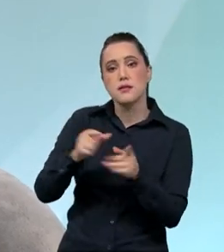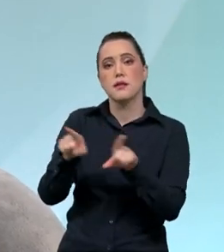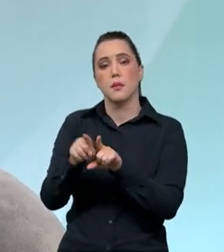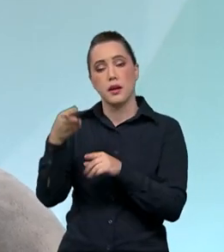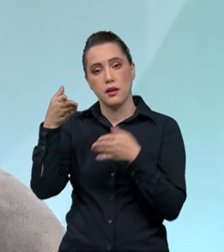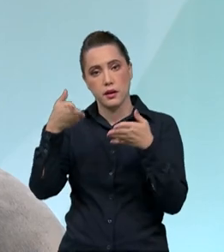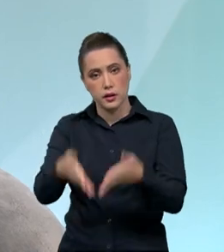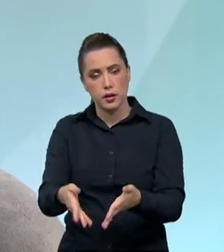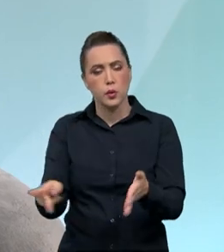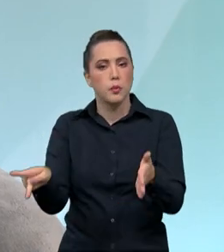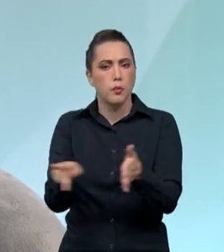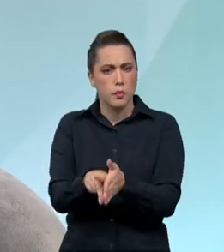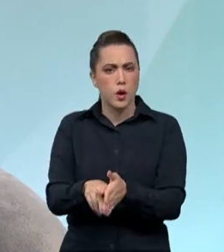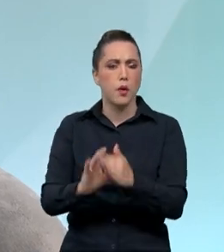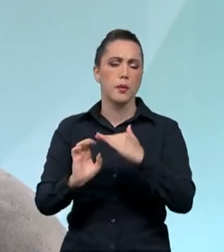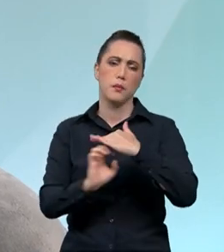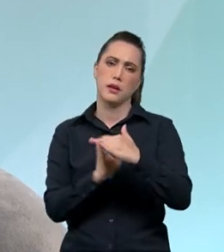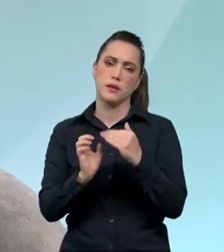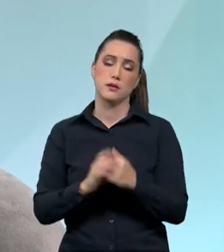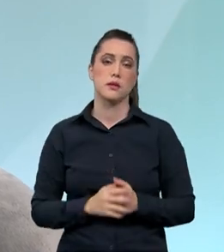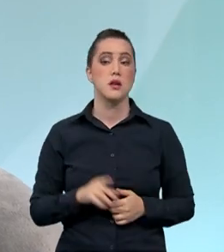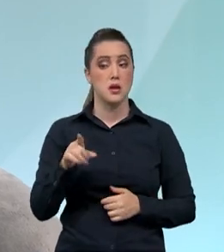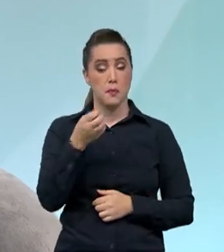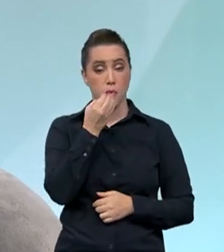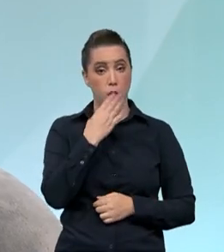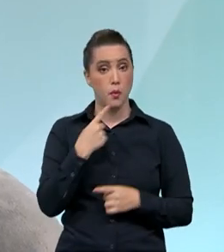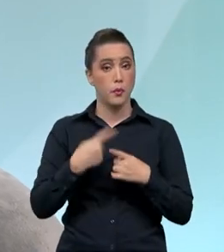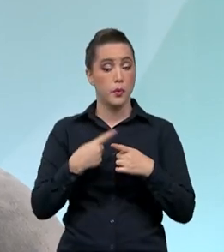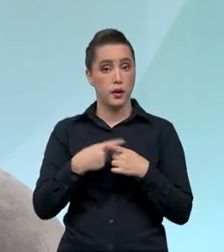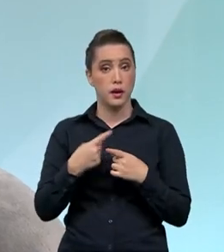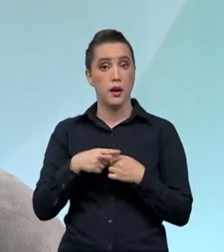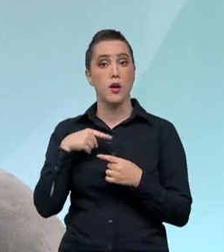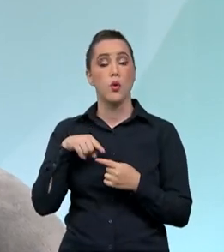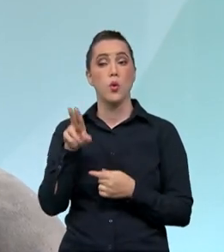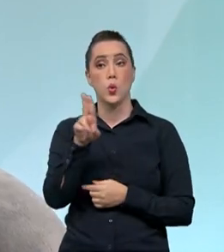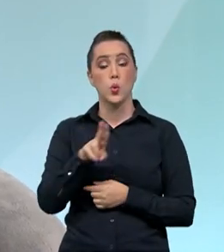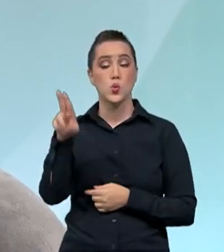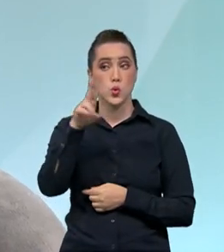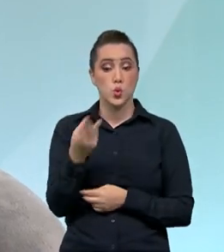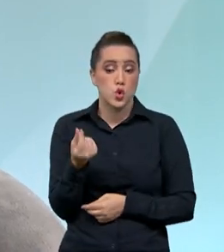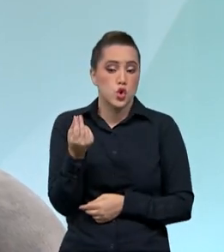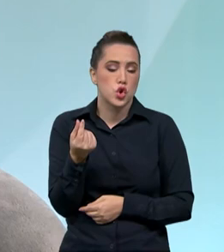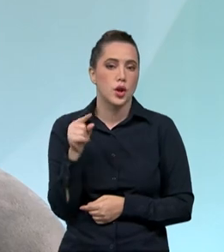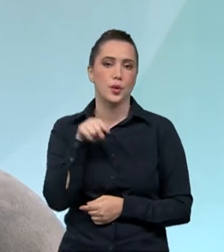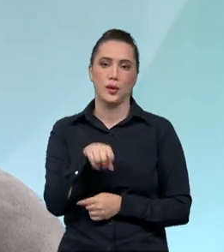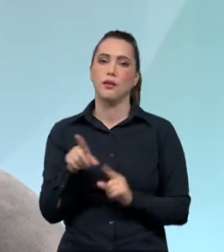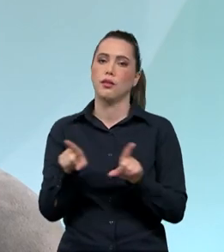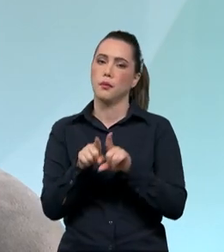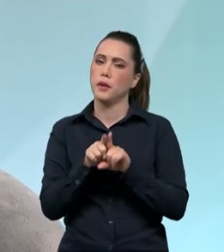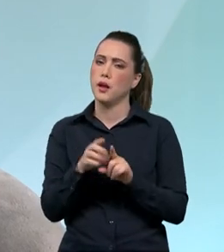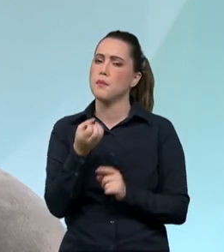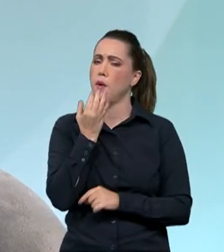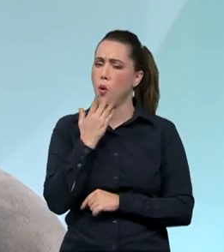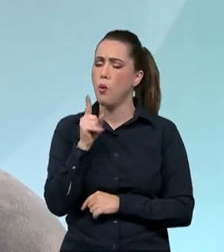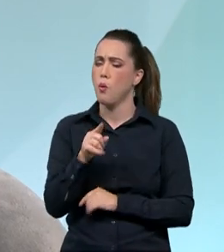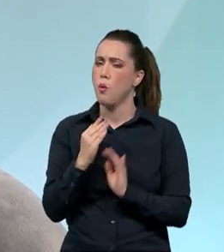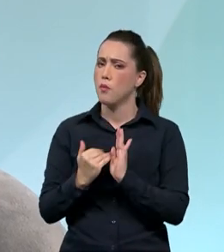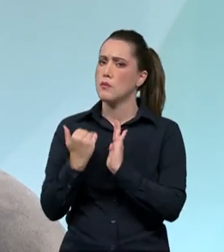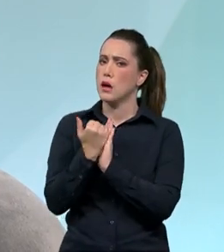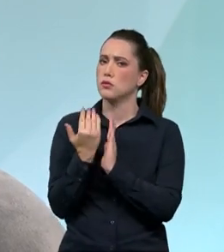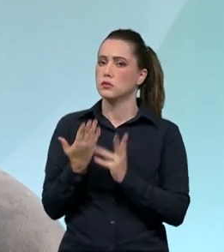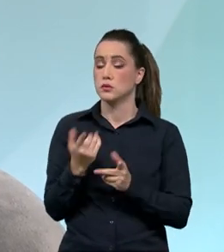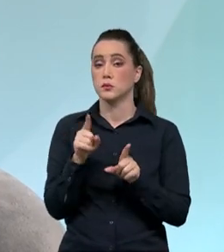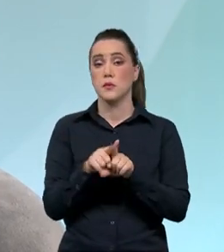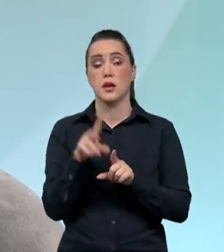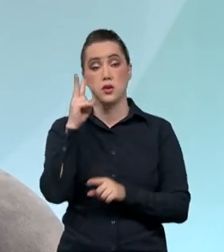dá um retorno muito bom, porque o ticket médio desse turista também é um ticket médio mais alto. E como a gente estava falando de São Paulo, São